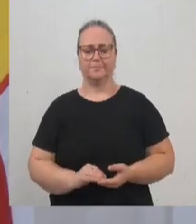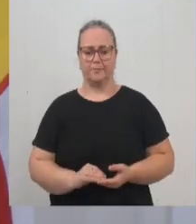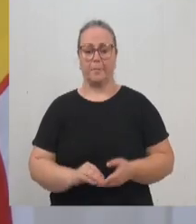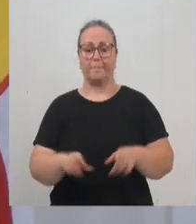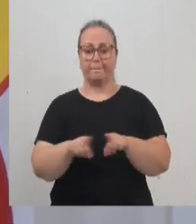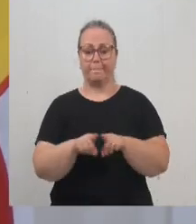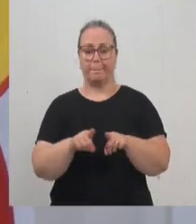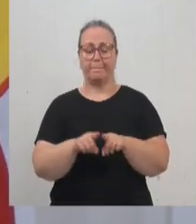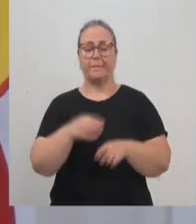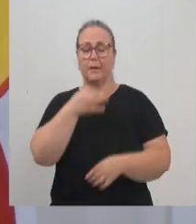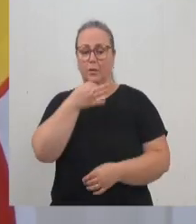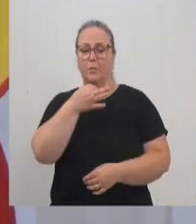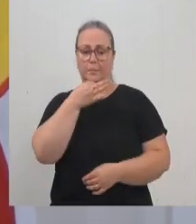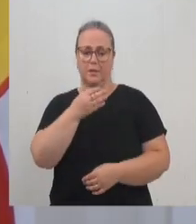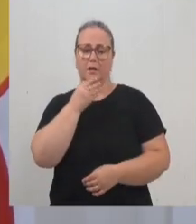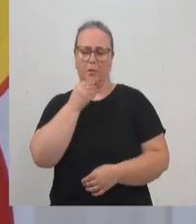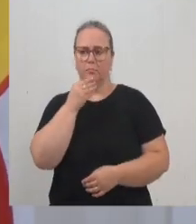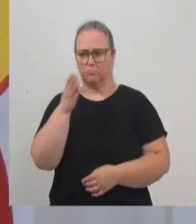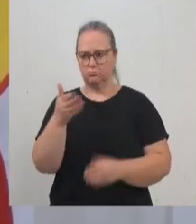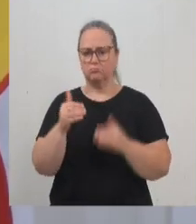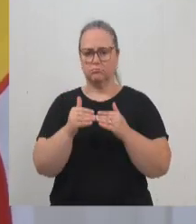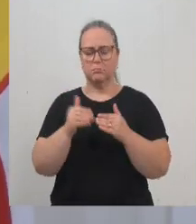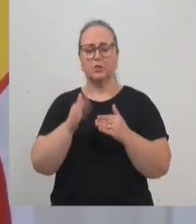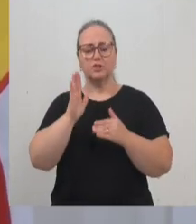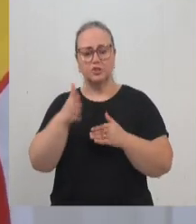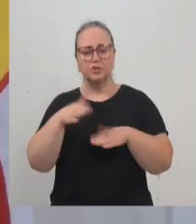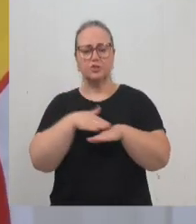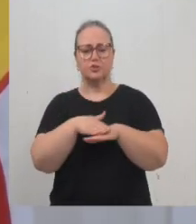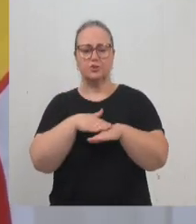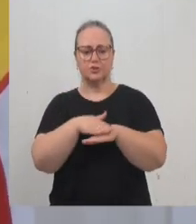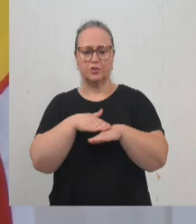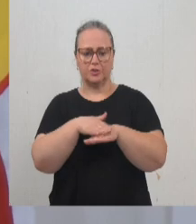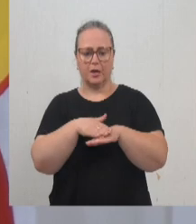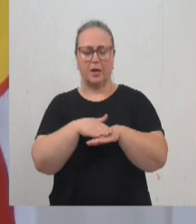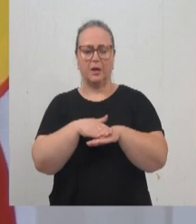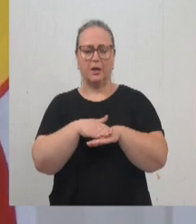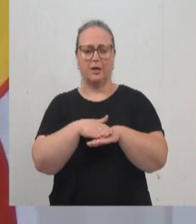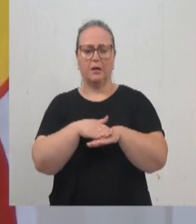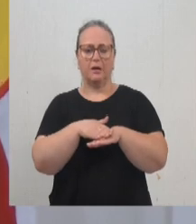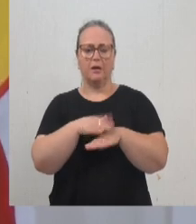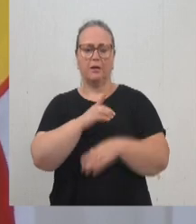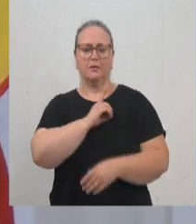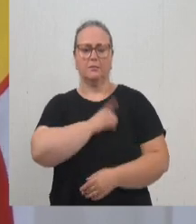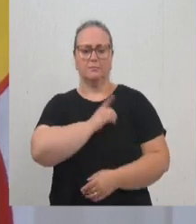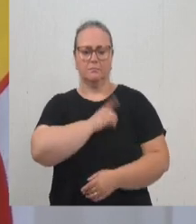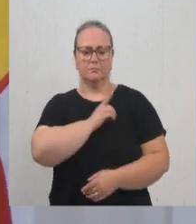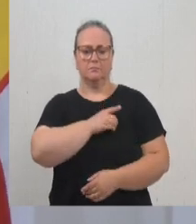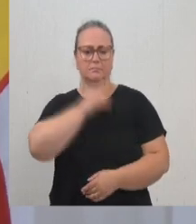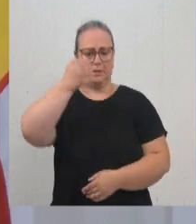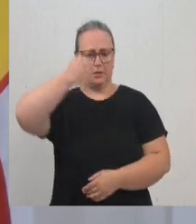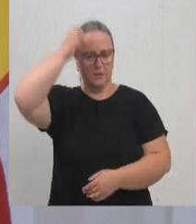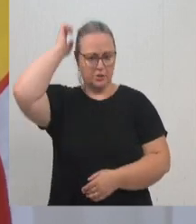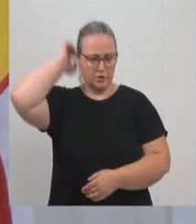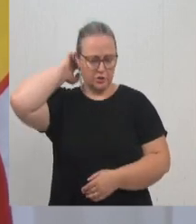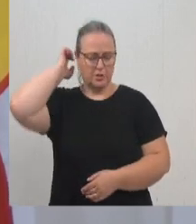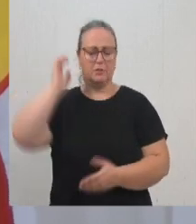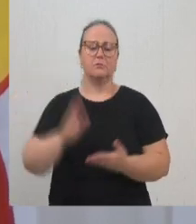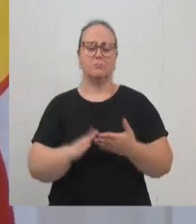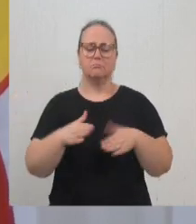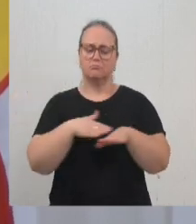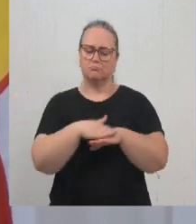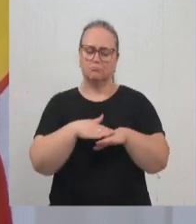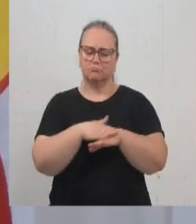já ter uma conversa com o vereador eleito, o delegado Egídio, para que a gente já possa antecipar também essa